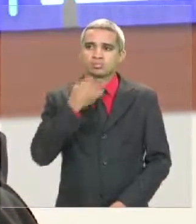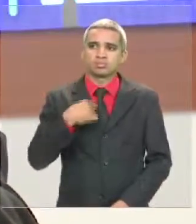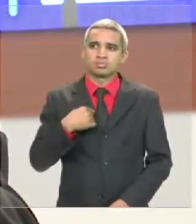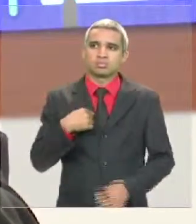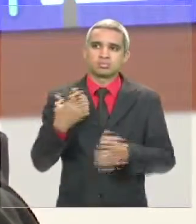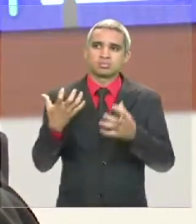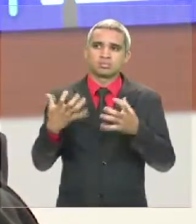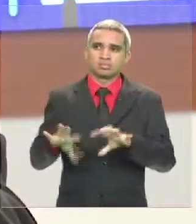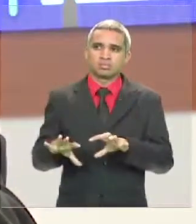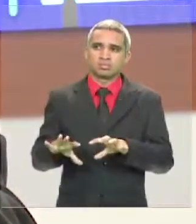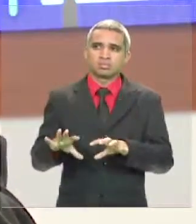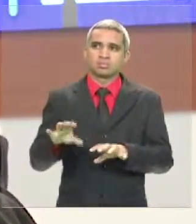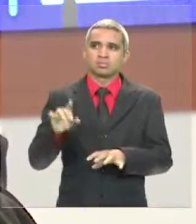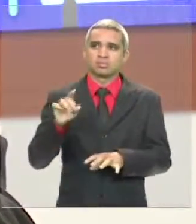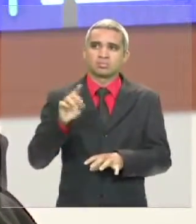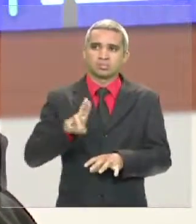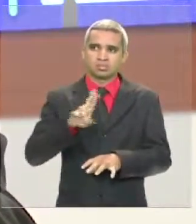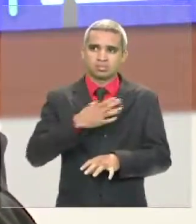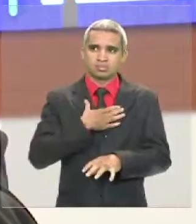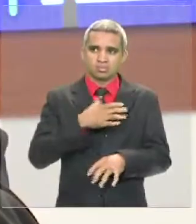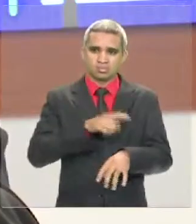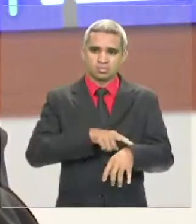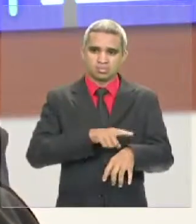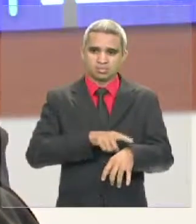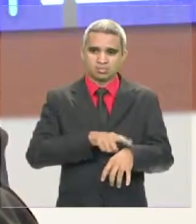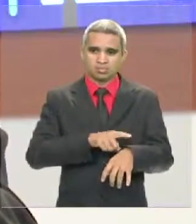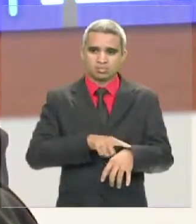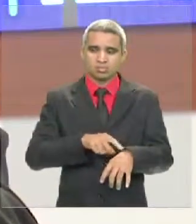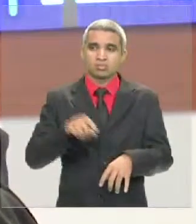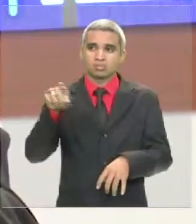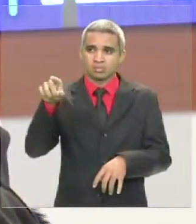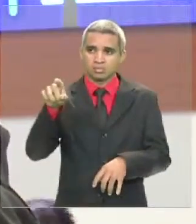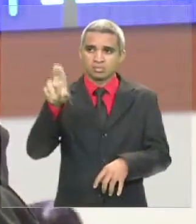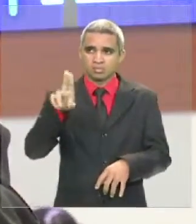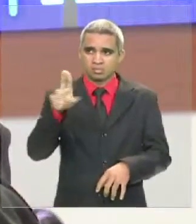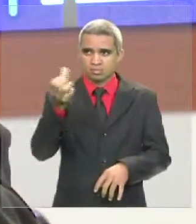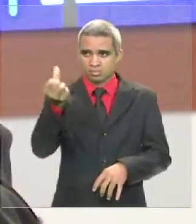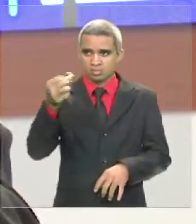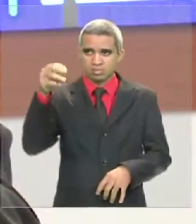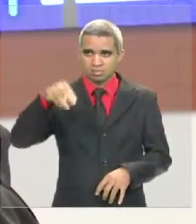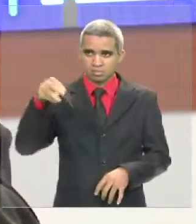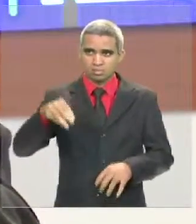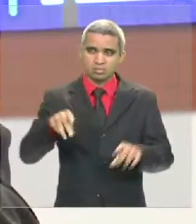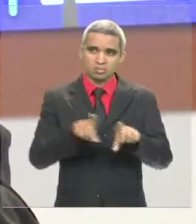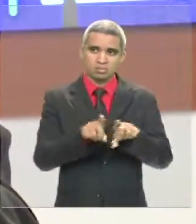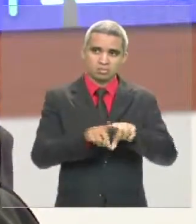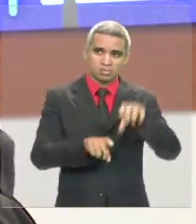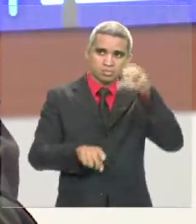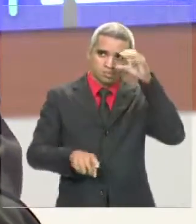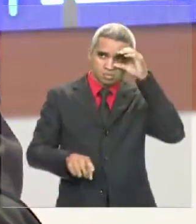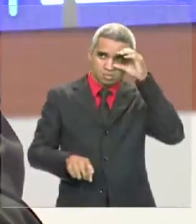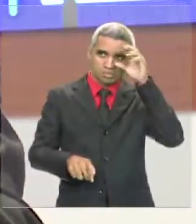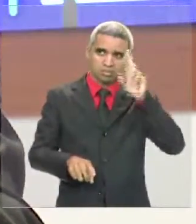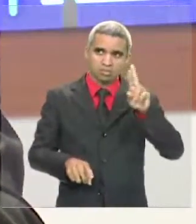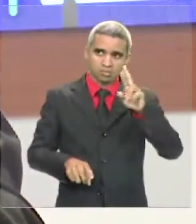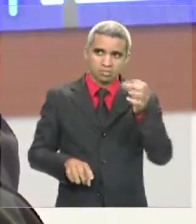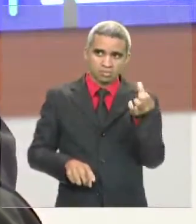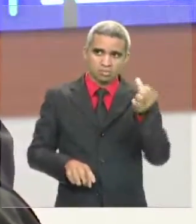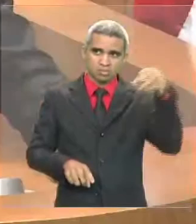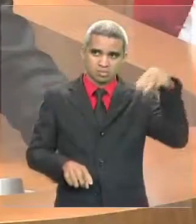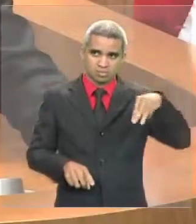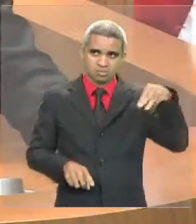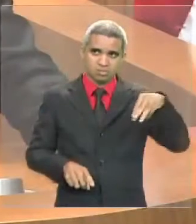o deputado Cabo Campos por seis minutos, tá bom? Isso aqui é um líder. Muito obrigado, meu líder. Meu líder e meu irmão, Vinícius Louro.